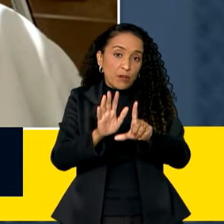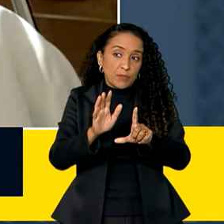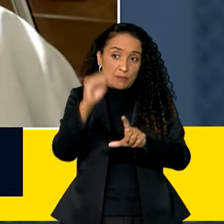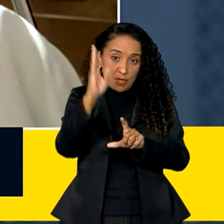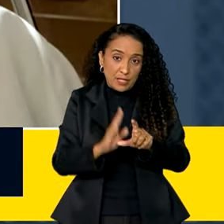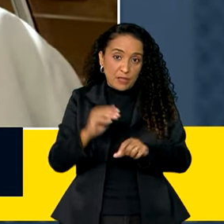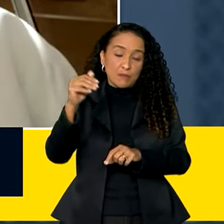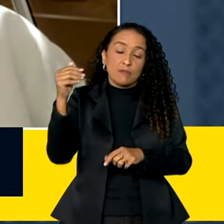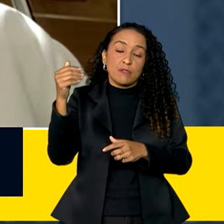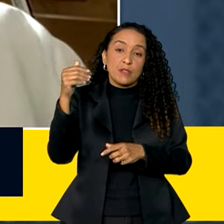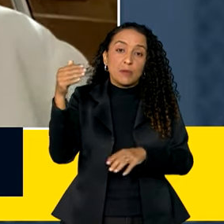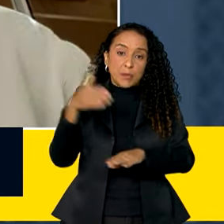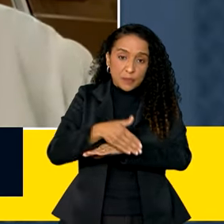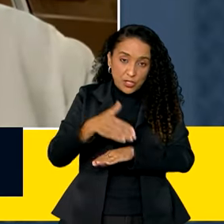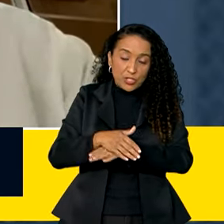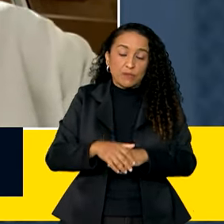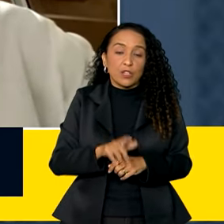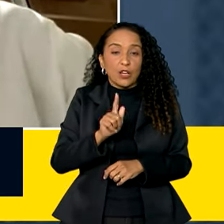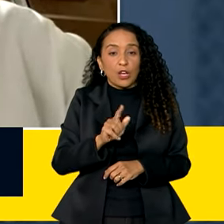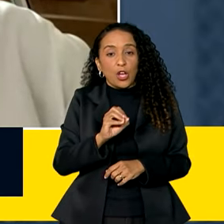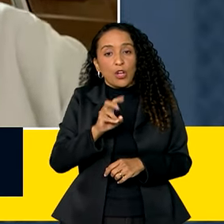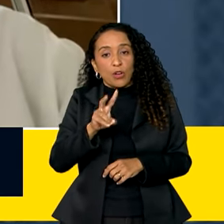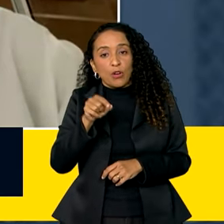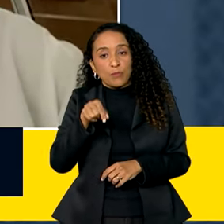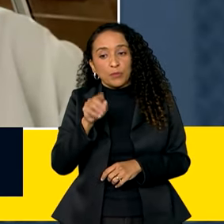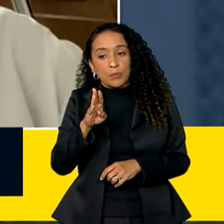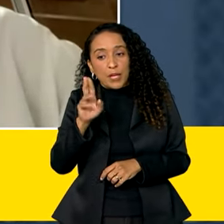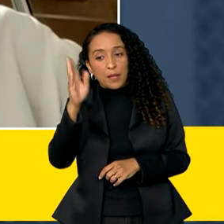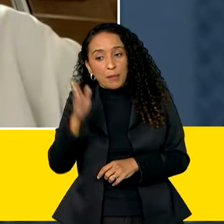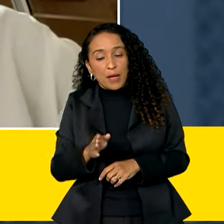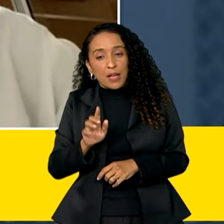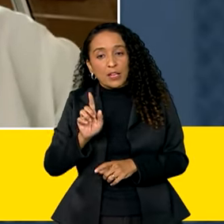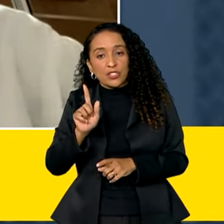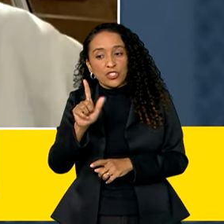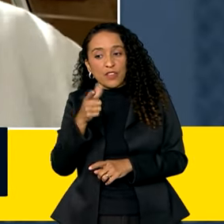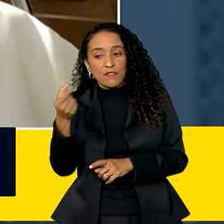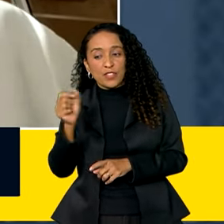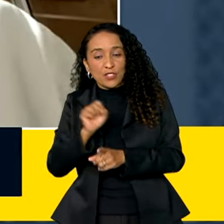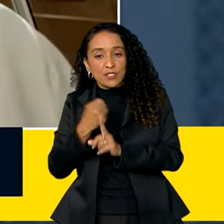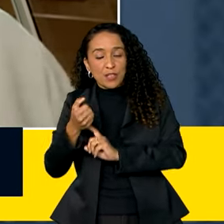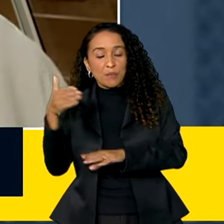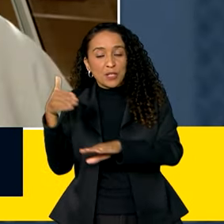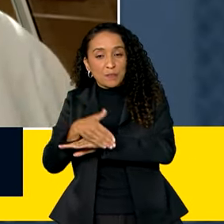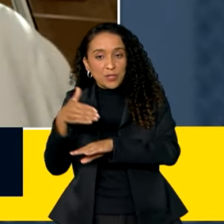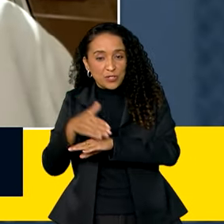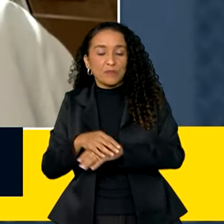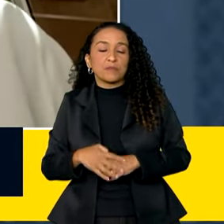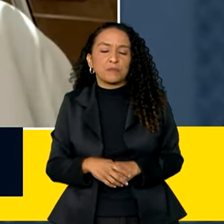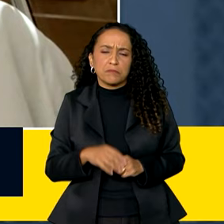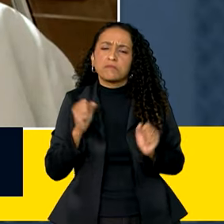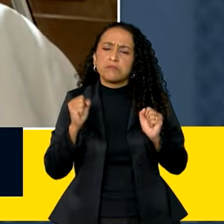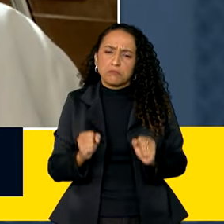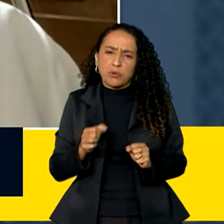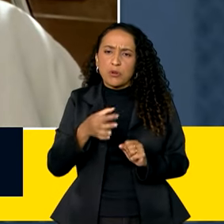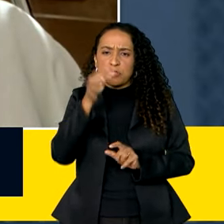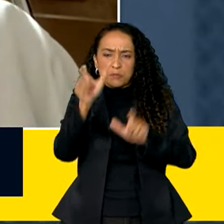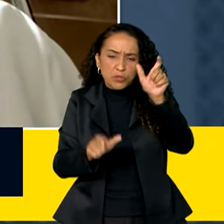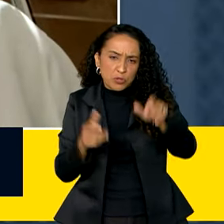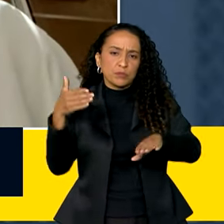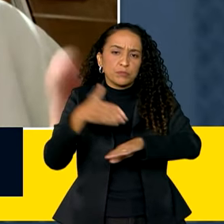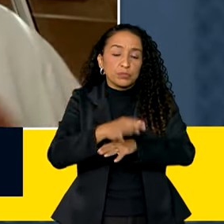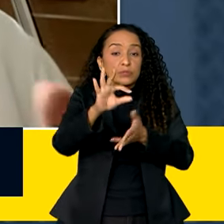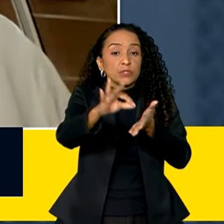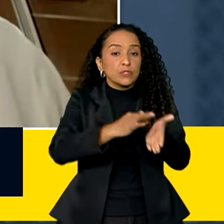Participativo, no gov.br, no G20 Social Participativo. As pessoas podem entrar lá e